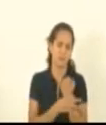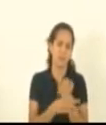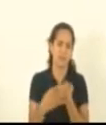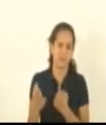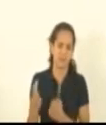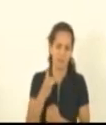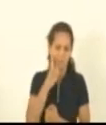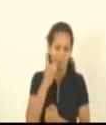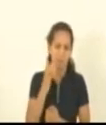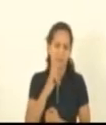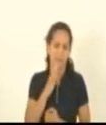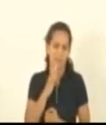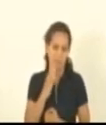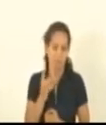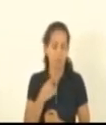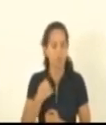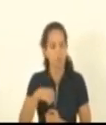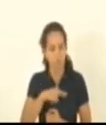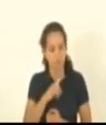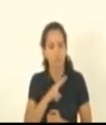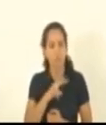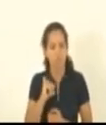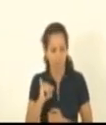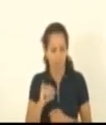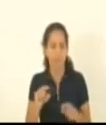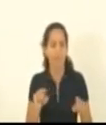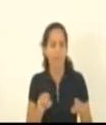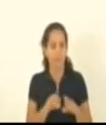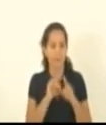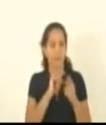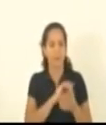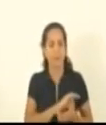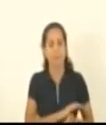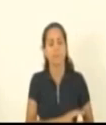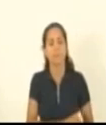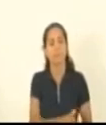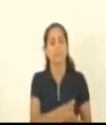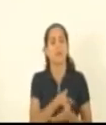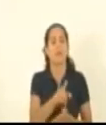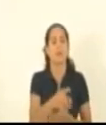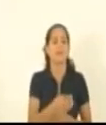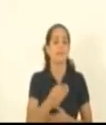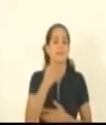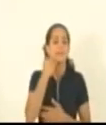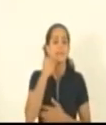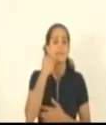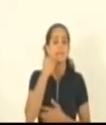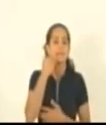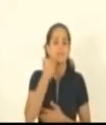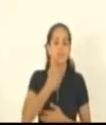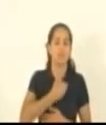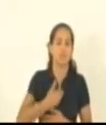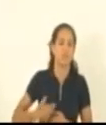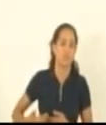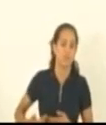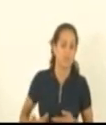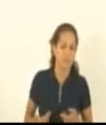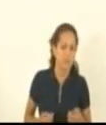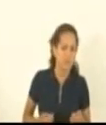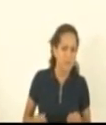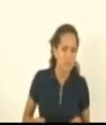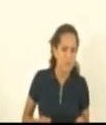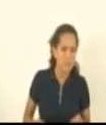sim vamos combater essa tentativa esdrúxula do governo essa